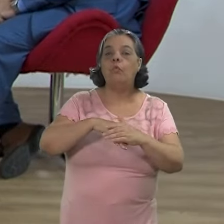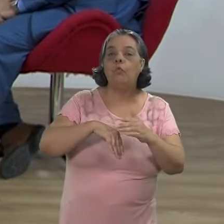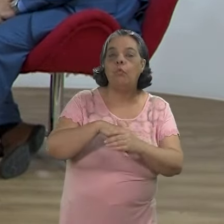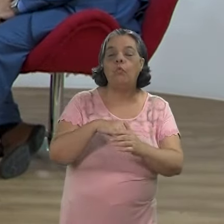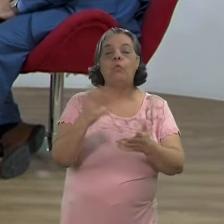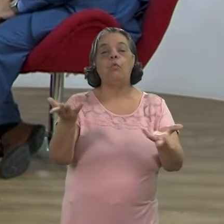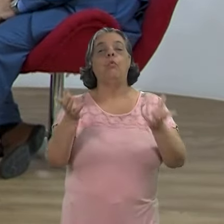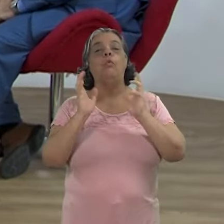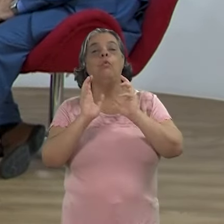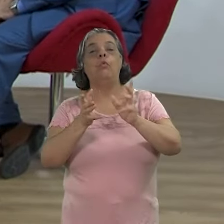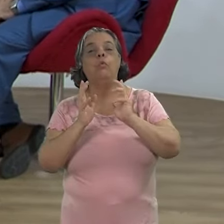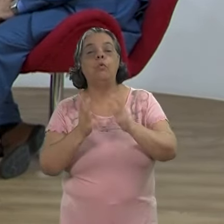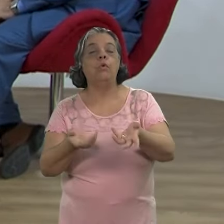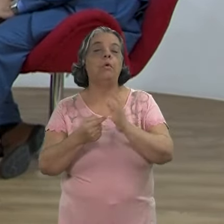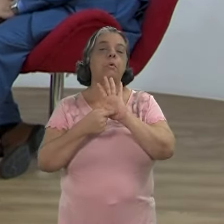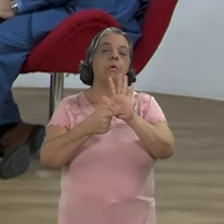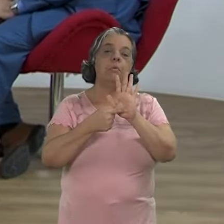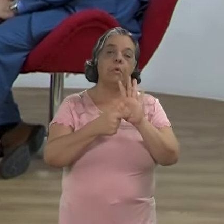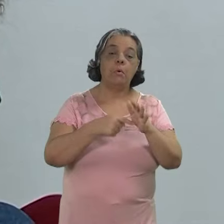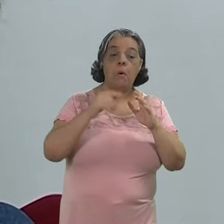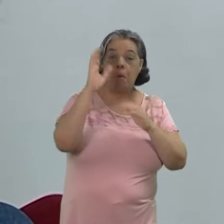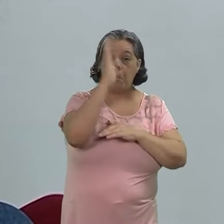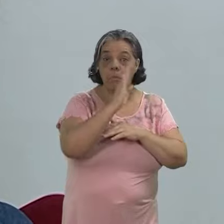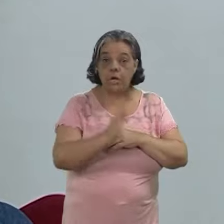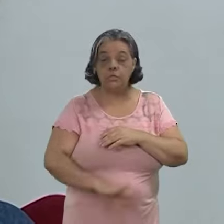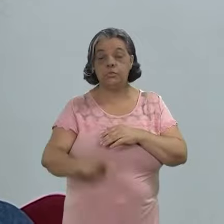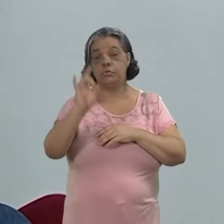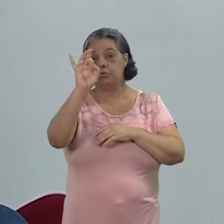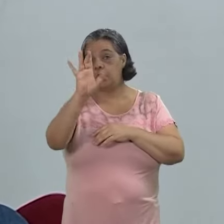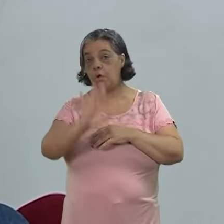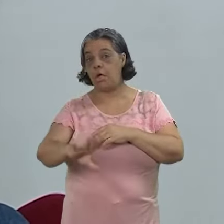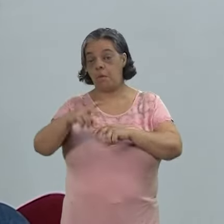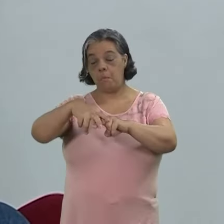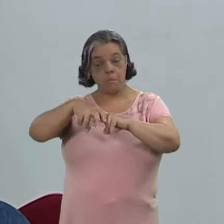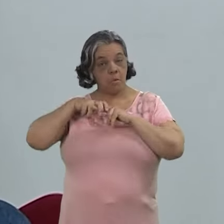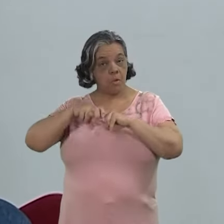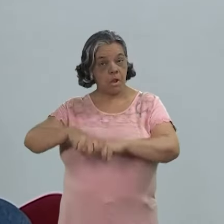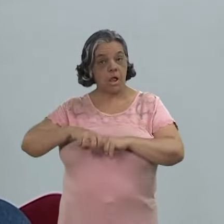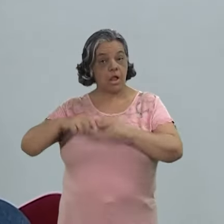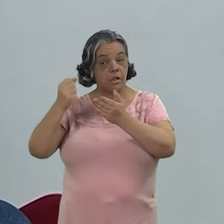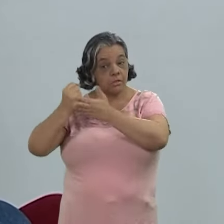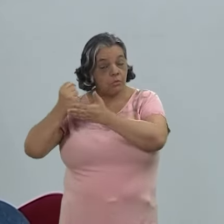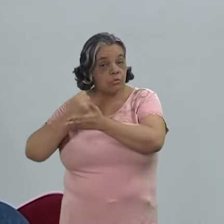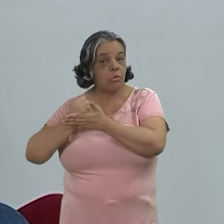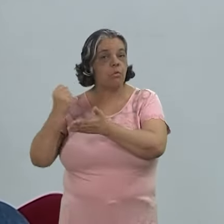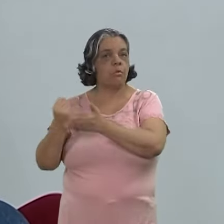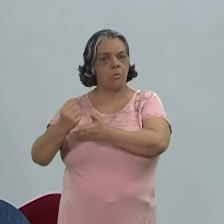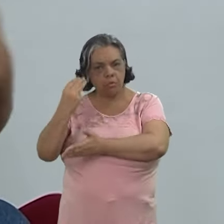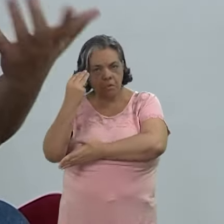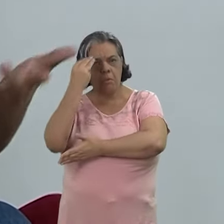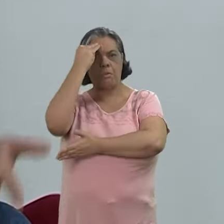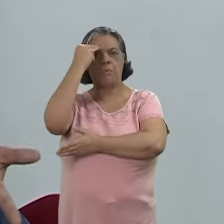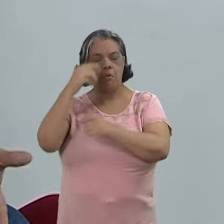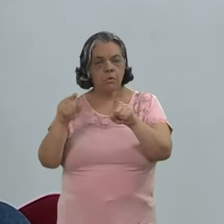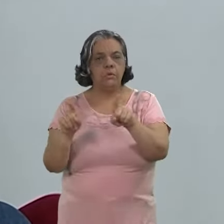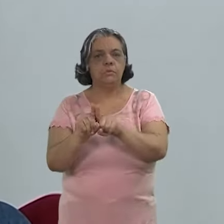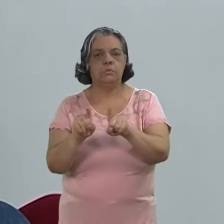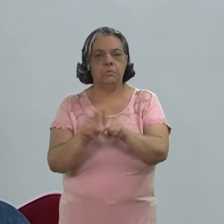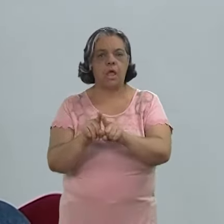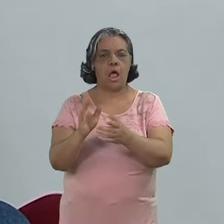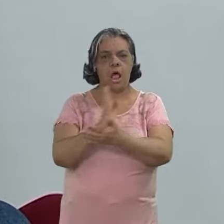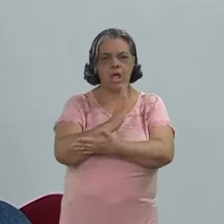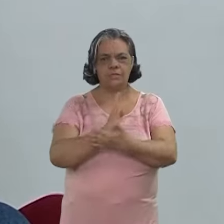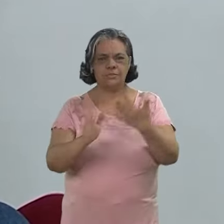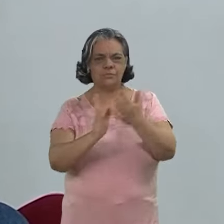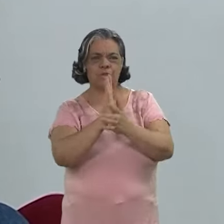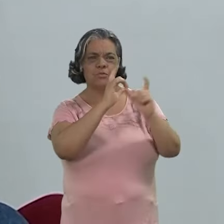O futebol que representa o Brasil por aí, ele só é o que é porque a gente tem uma documentação e uma memória, muitas